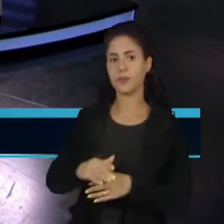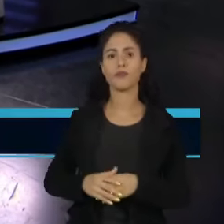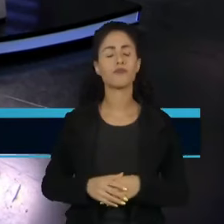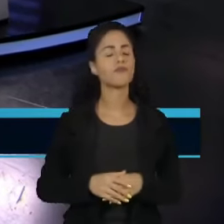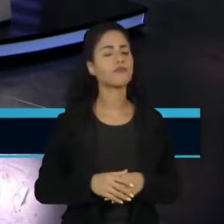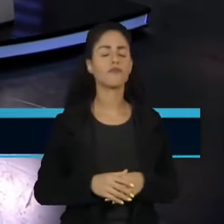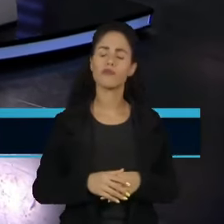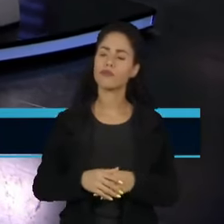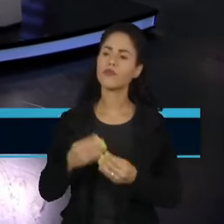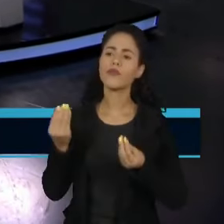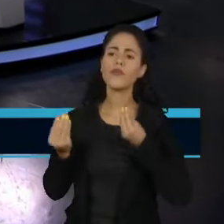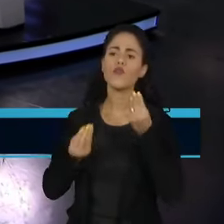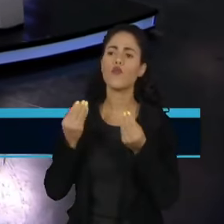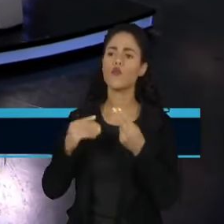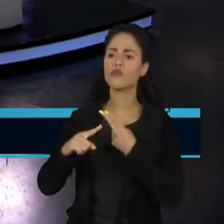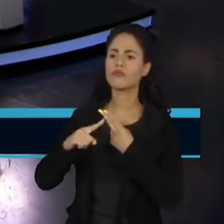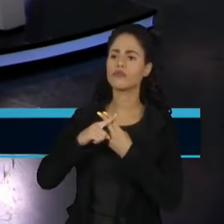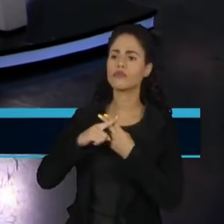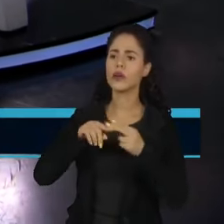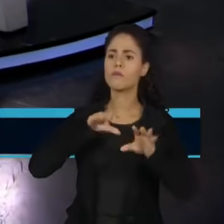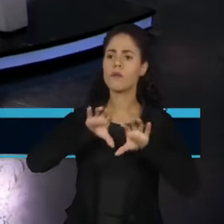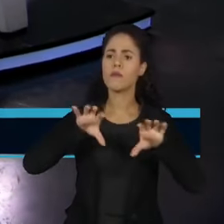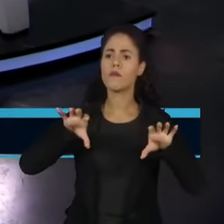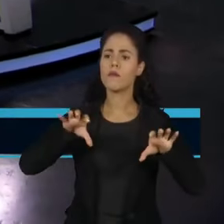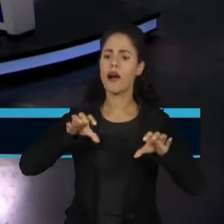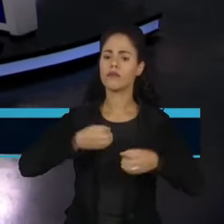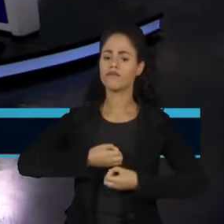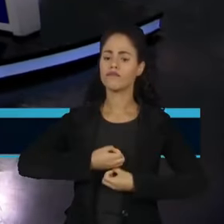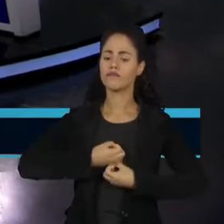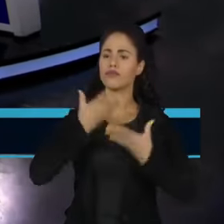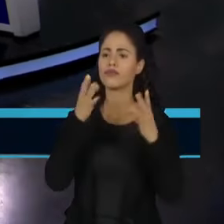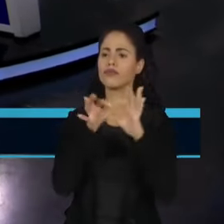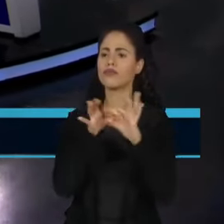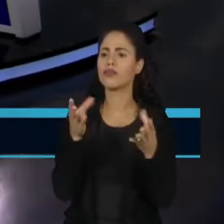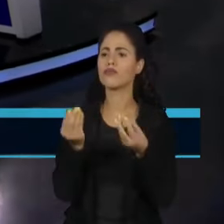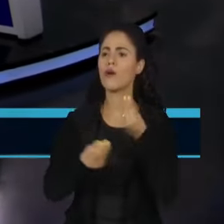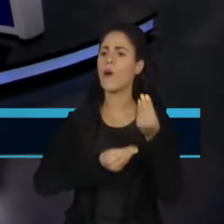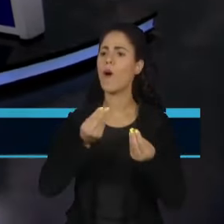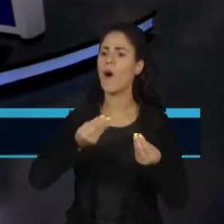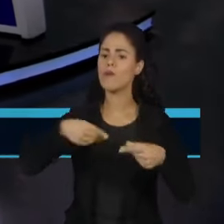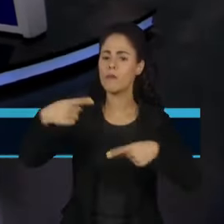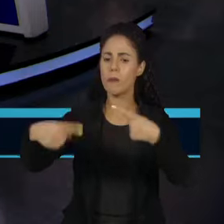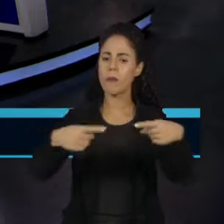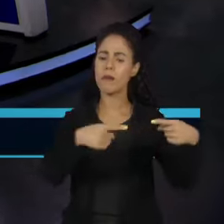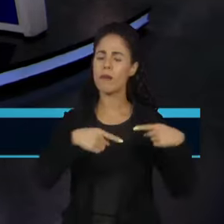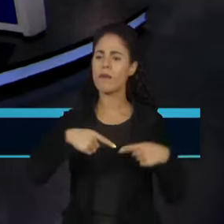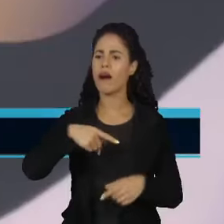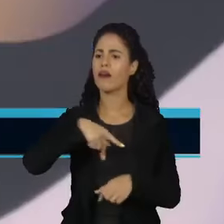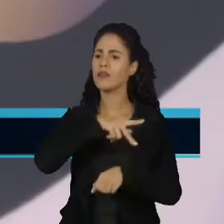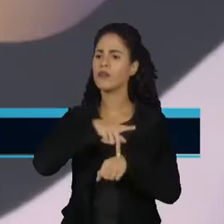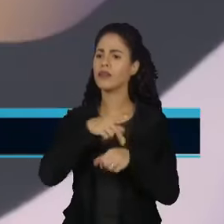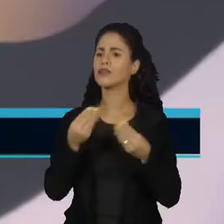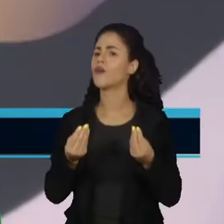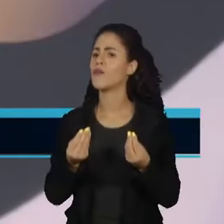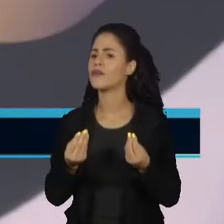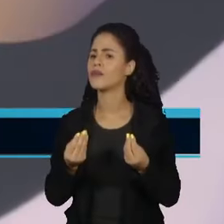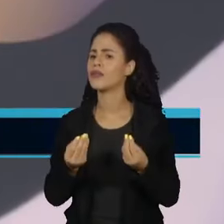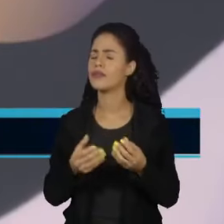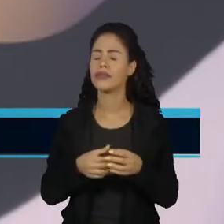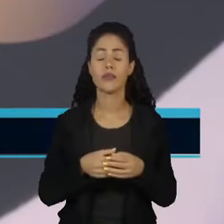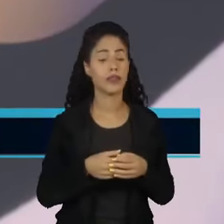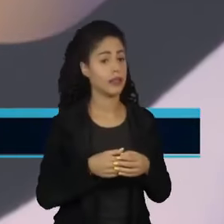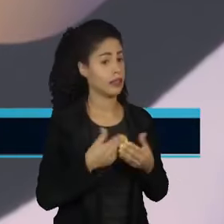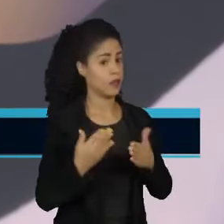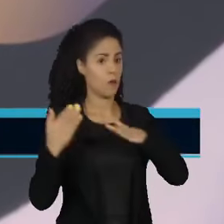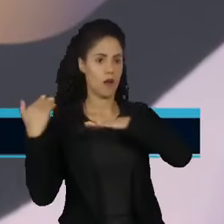Hélida, como é que essa questão do X pode impactar a liberdade de expressão e o debate público no país? Karen, a empresa